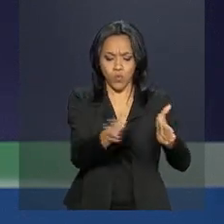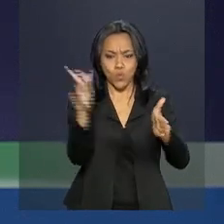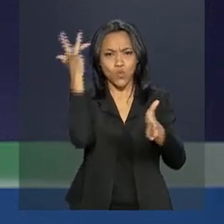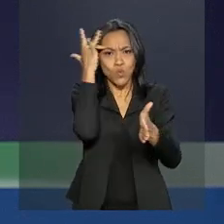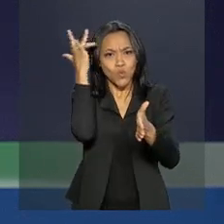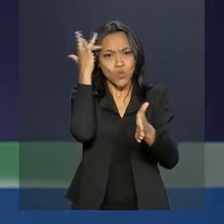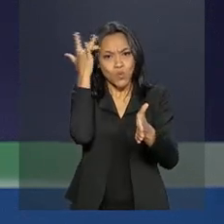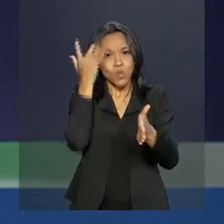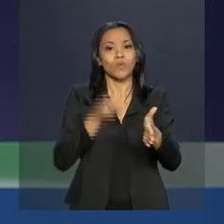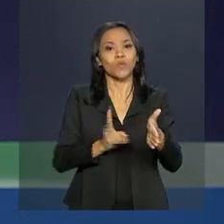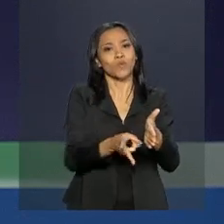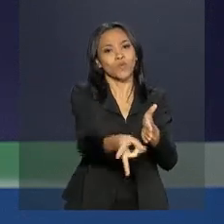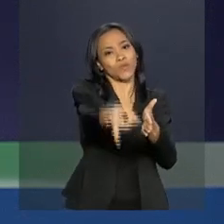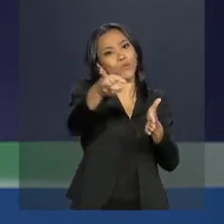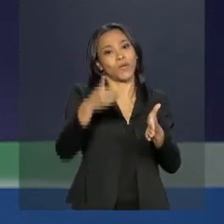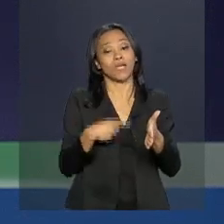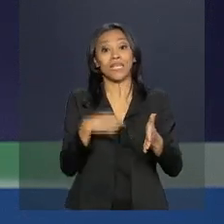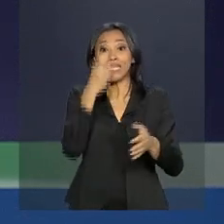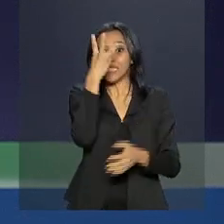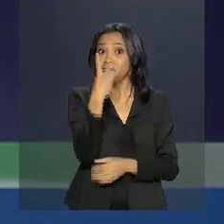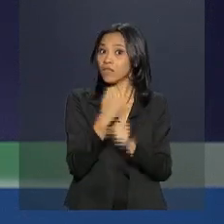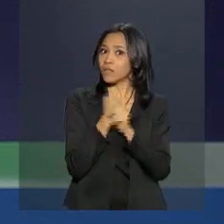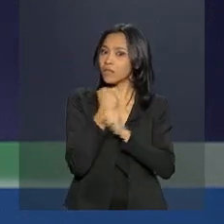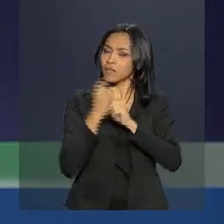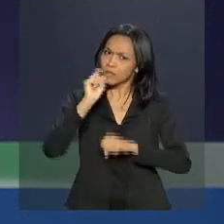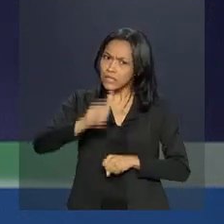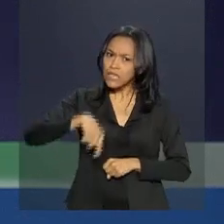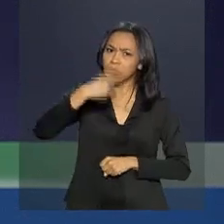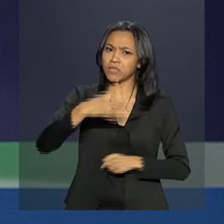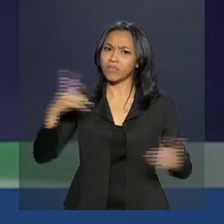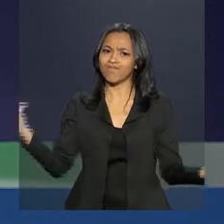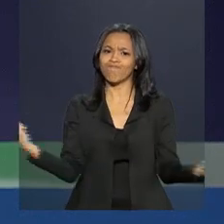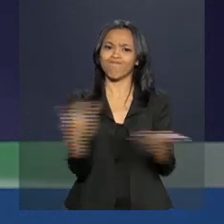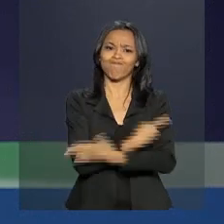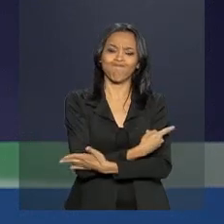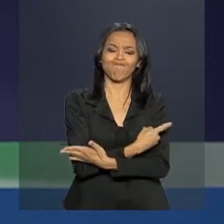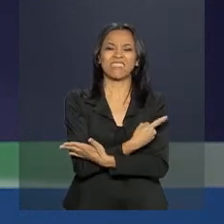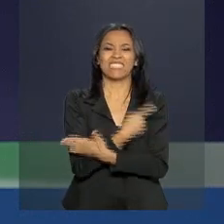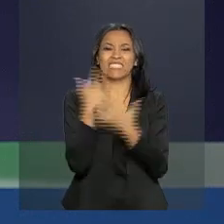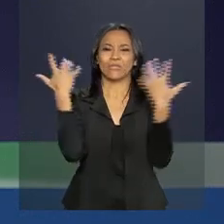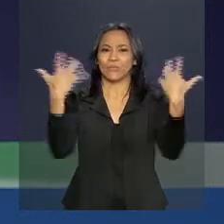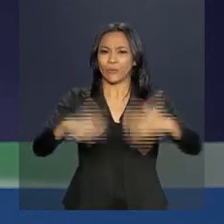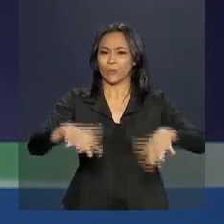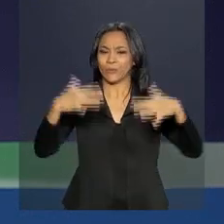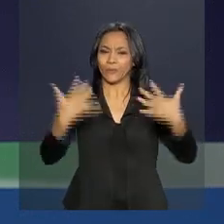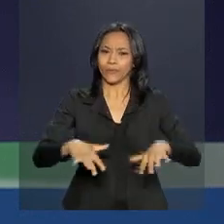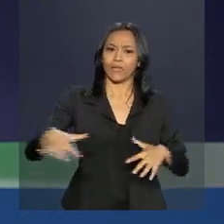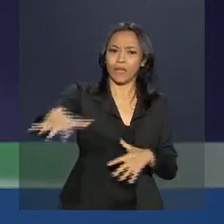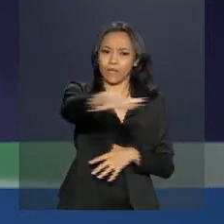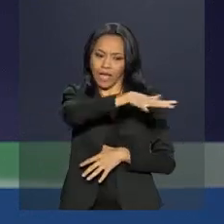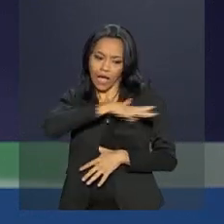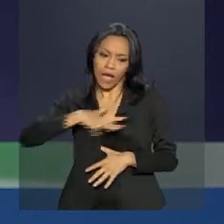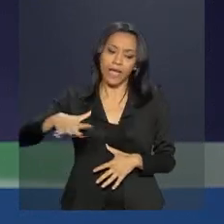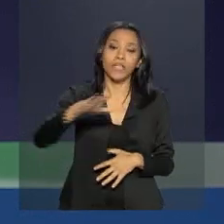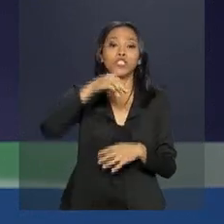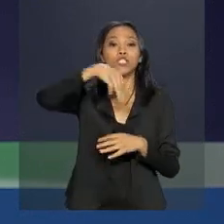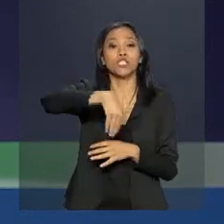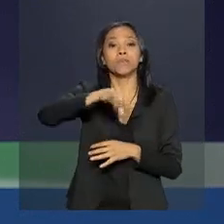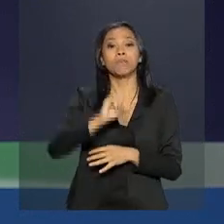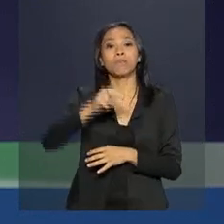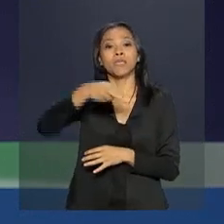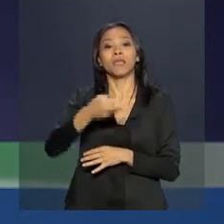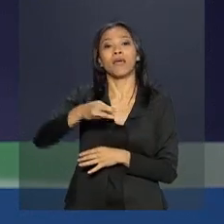segue seu curso. Três anos depois do maior desastre ambiental do setor da mineração na região de